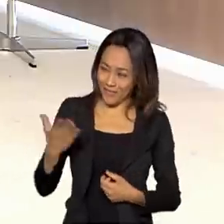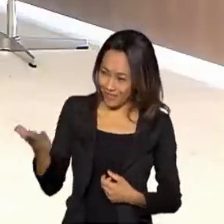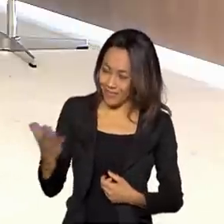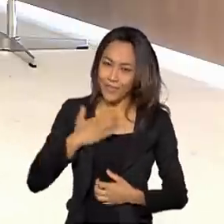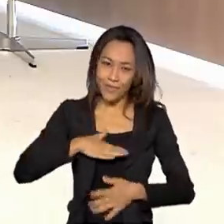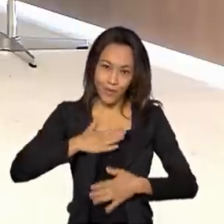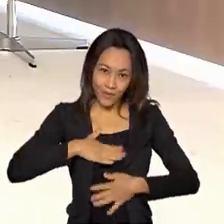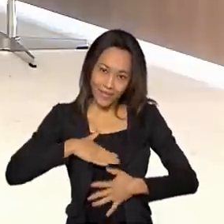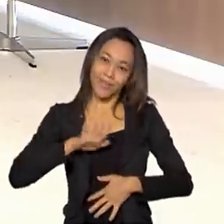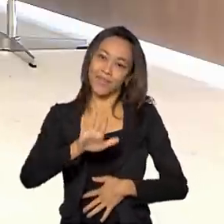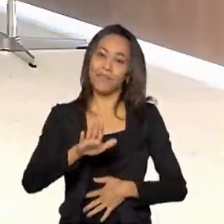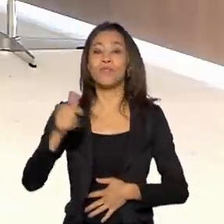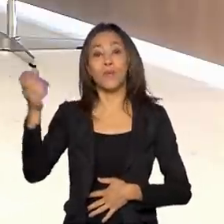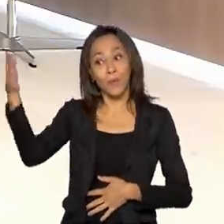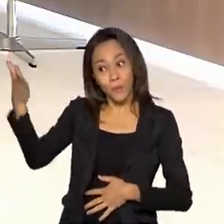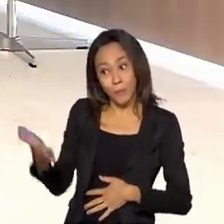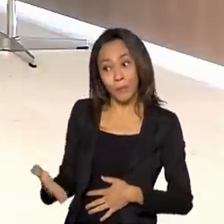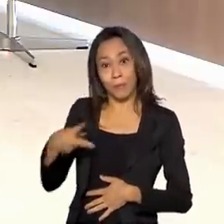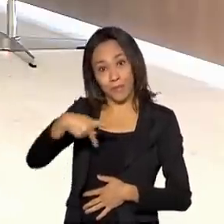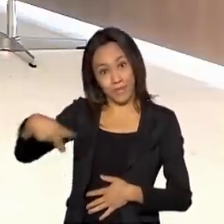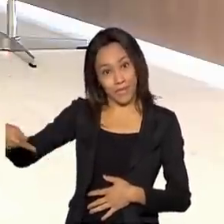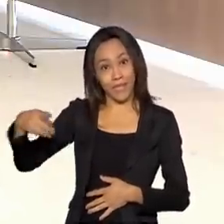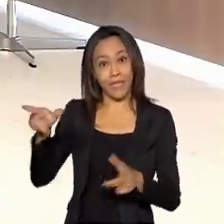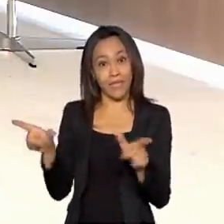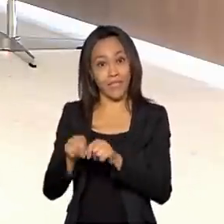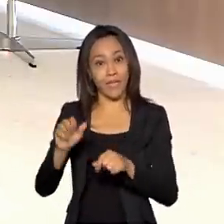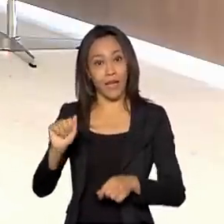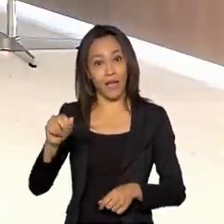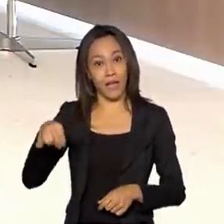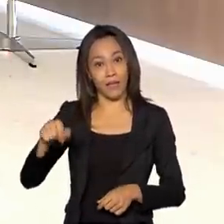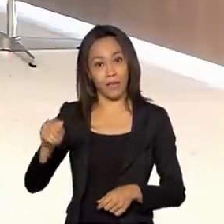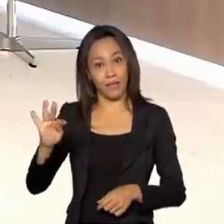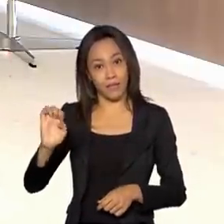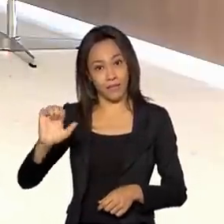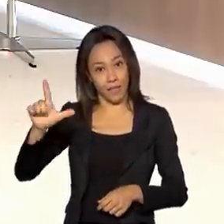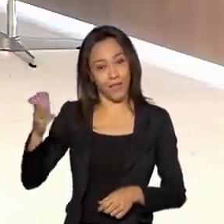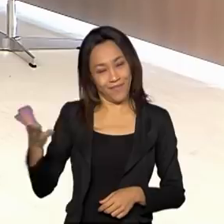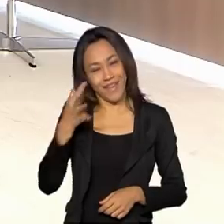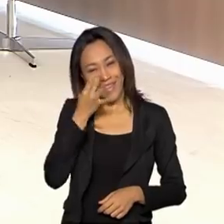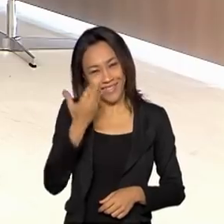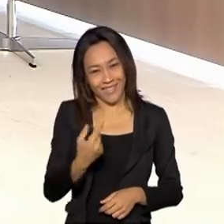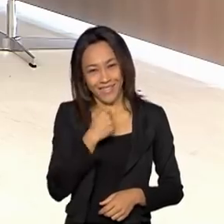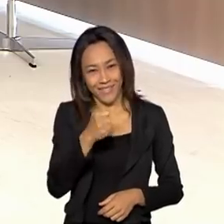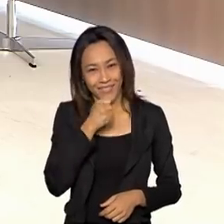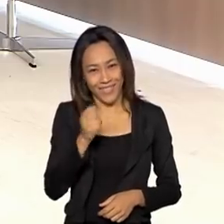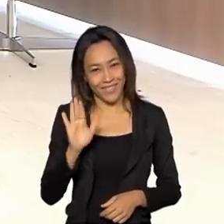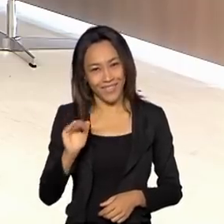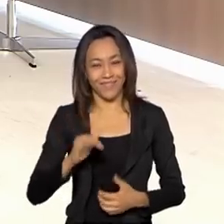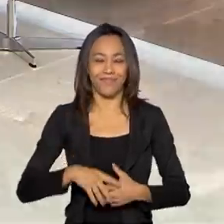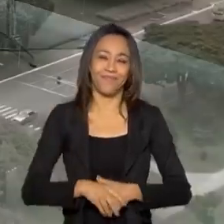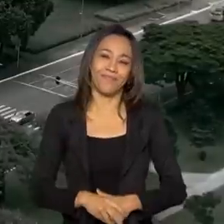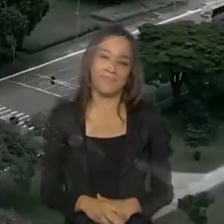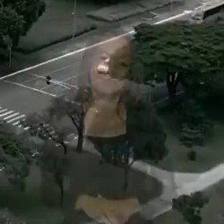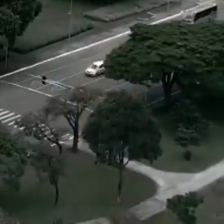Voltamos em instantes com o presidente da Anatel, Leonardo Euler de Moraes, aqui no Brasil em Pauta. Até já.